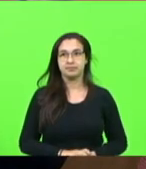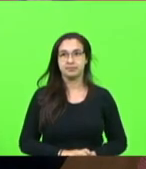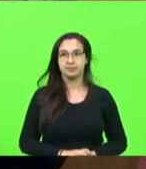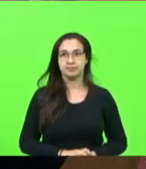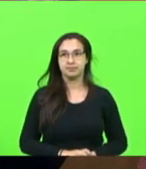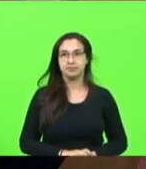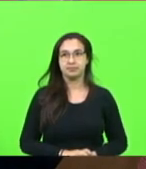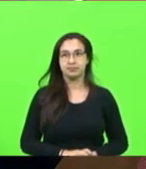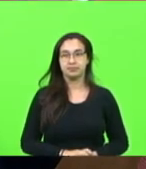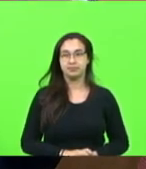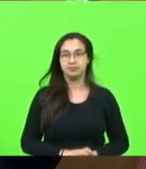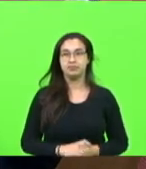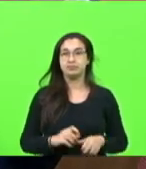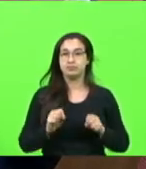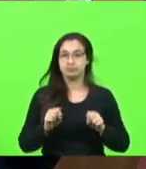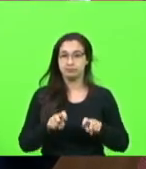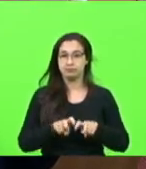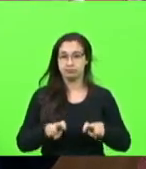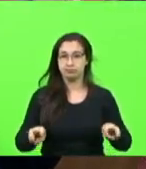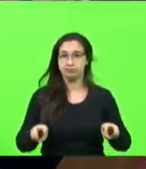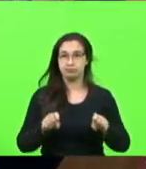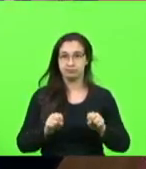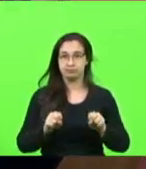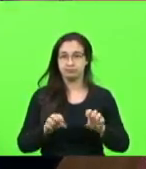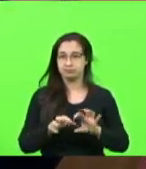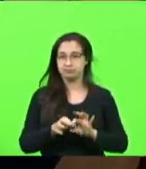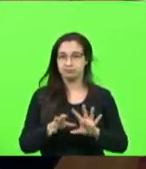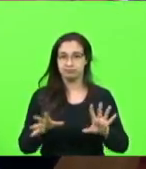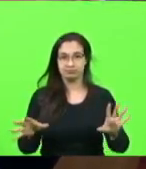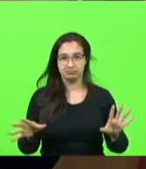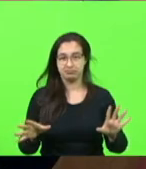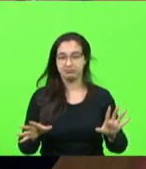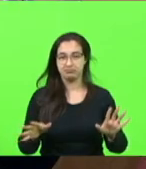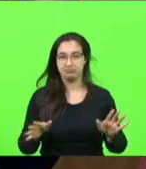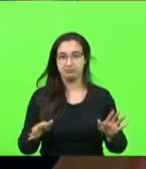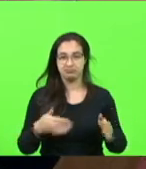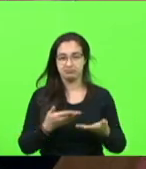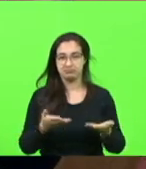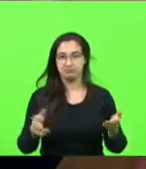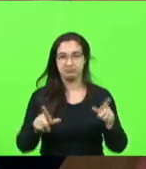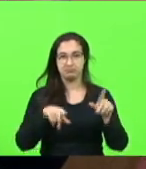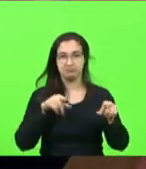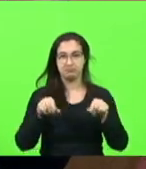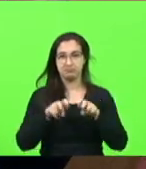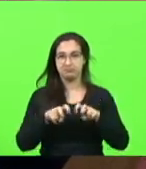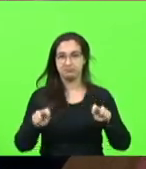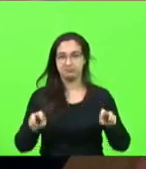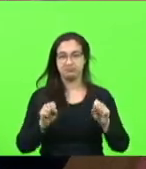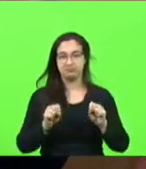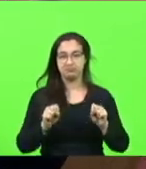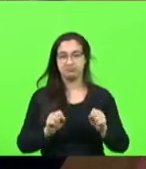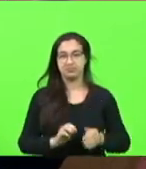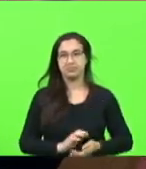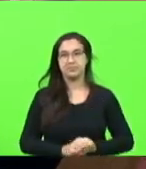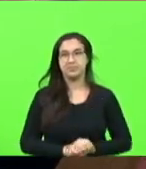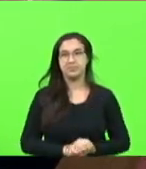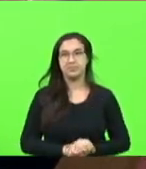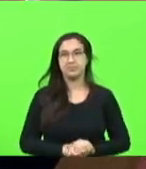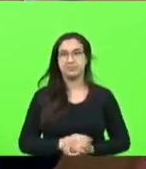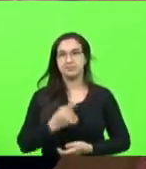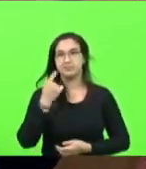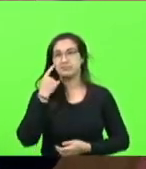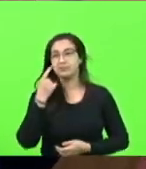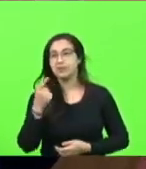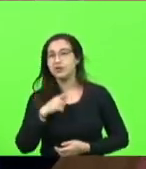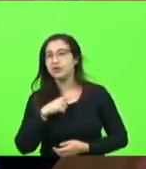Pode sentar lá, pode sentar, pode sentar, pode, desse lado aqui também, se precisar. Vejo jovens aí também,